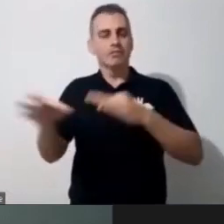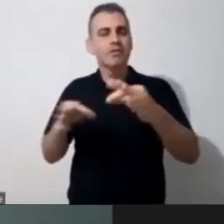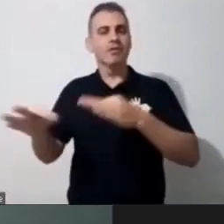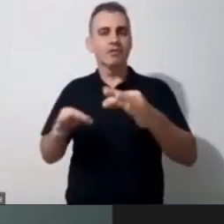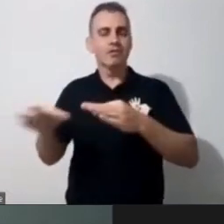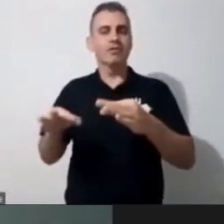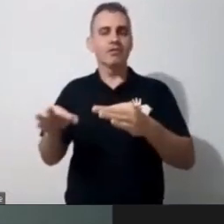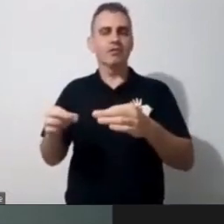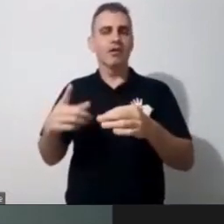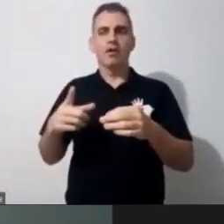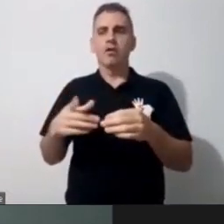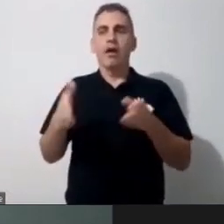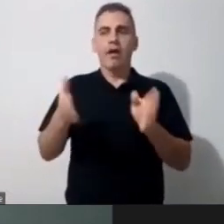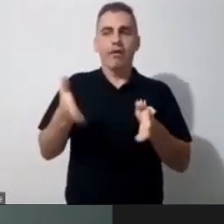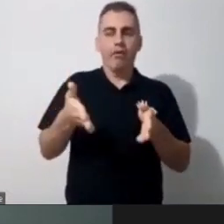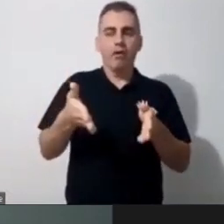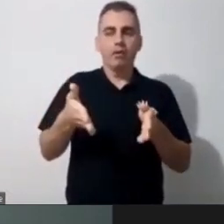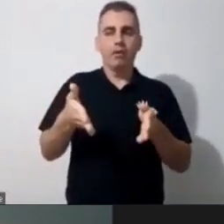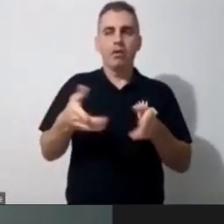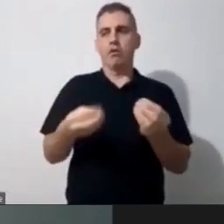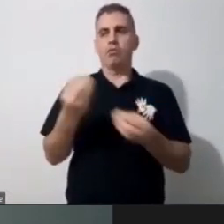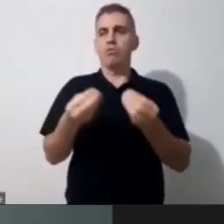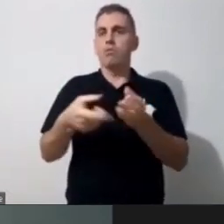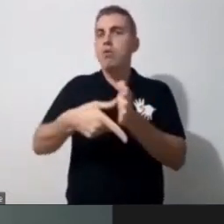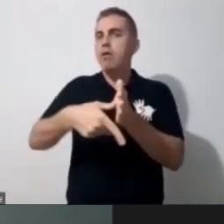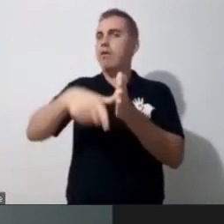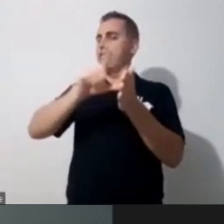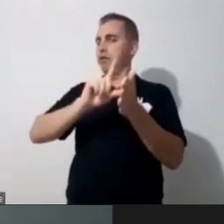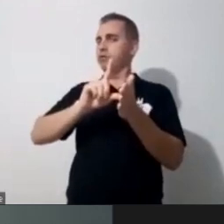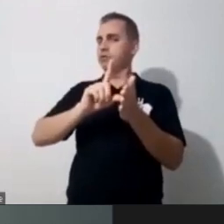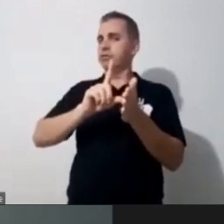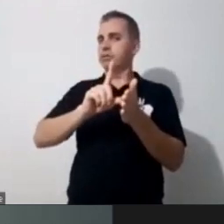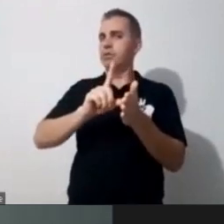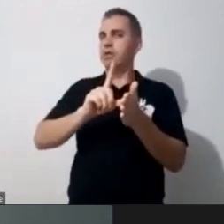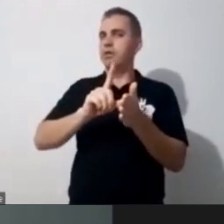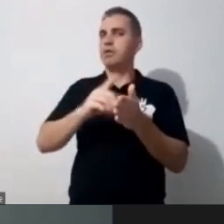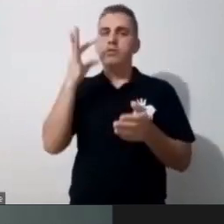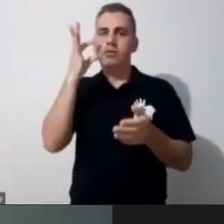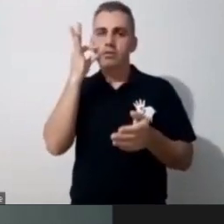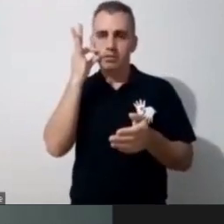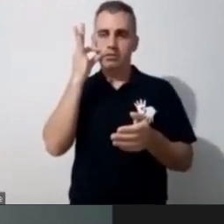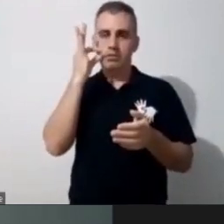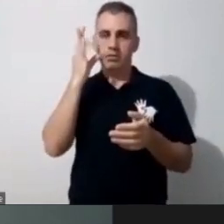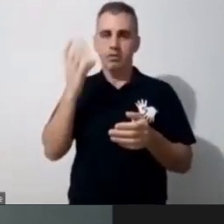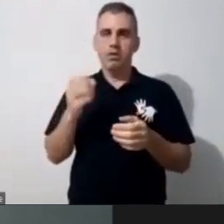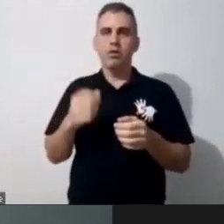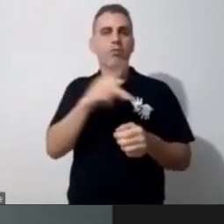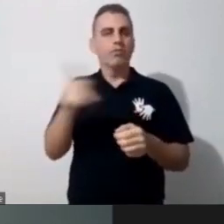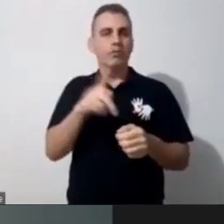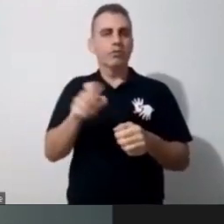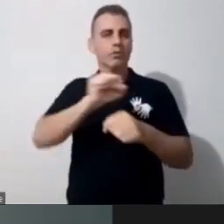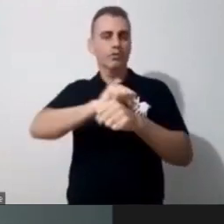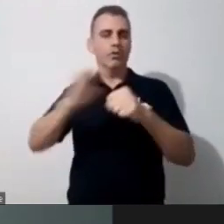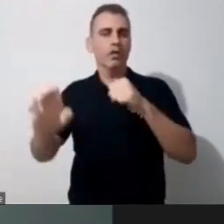pandemia como no período presencial, o professor do AEE tem que estar conectado com toda a escola, né? A gente tem que sempre